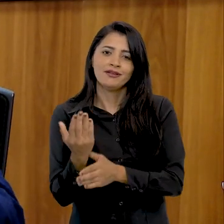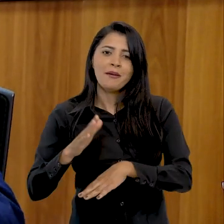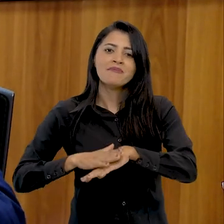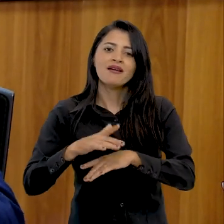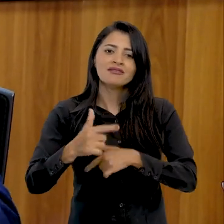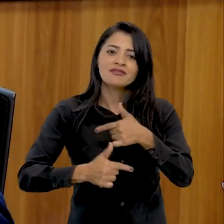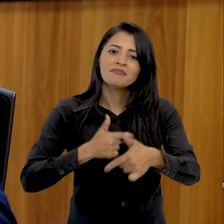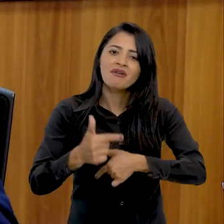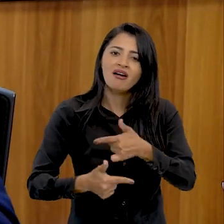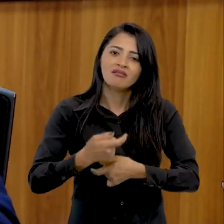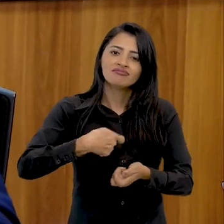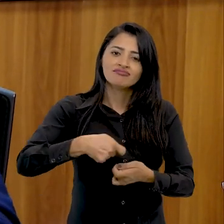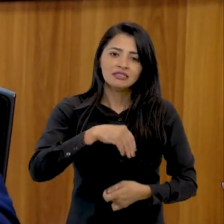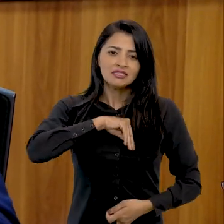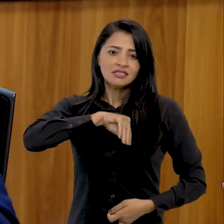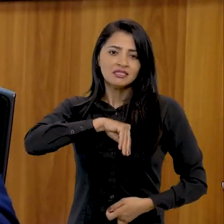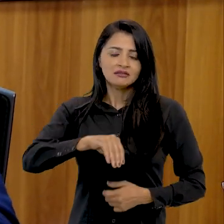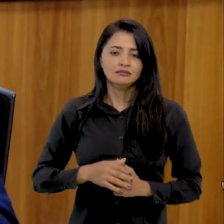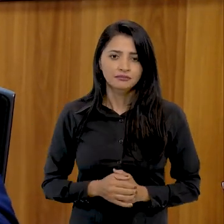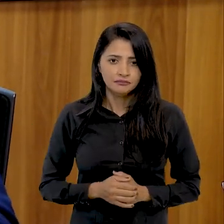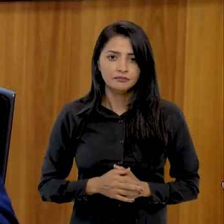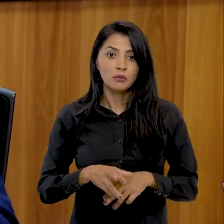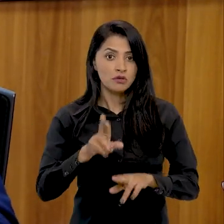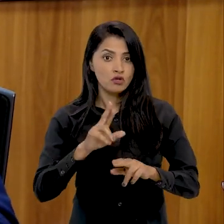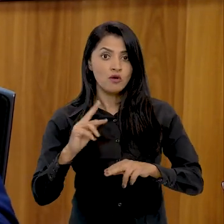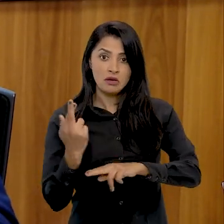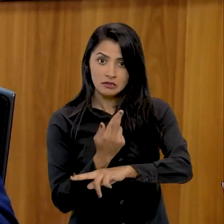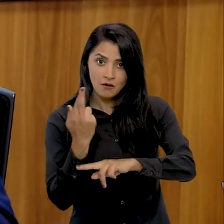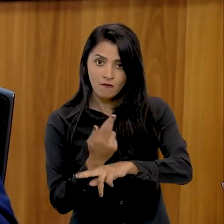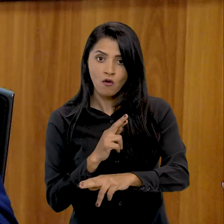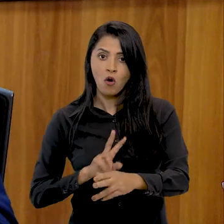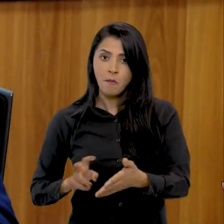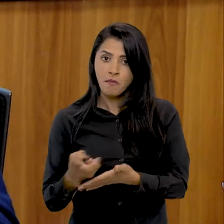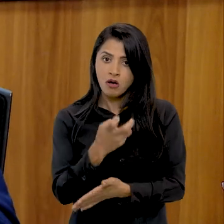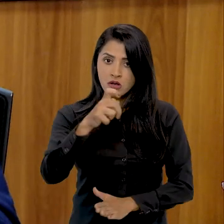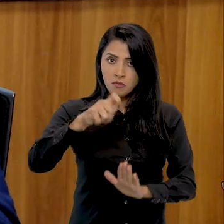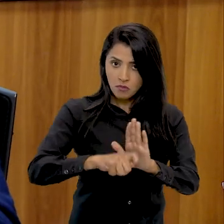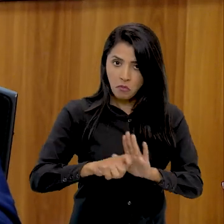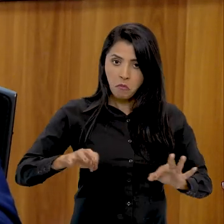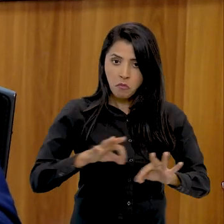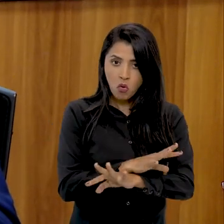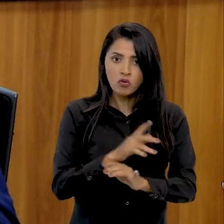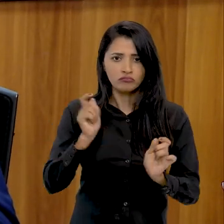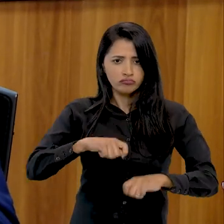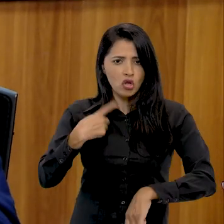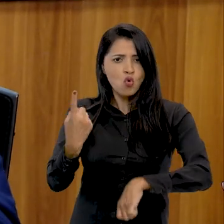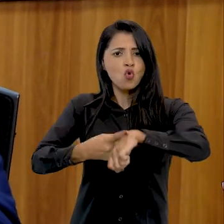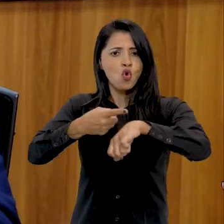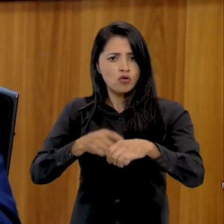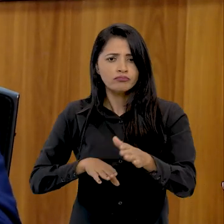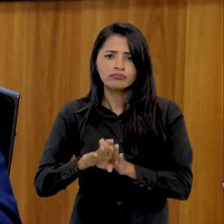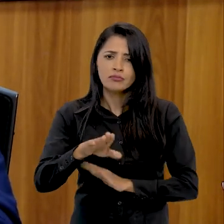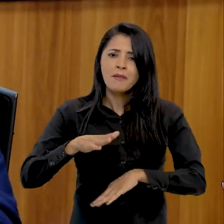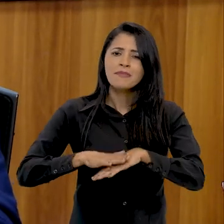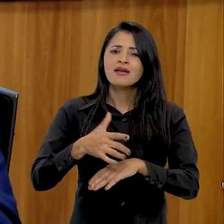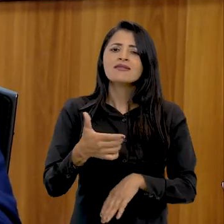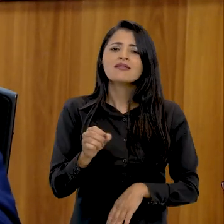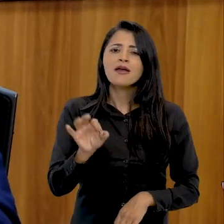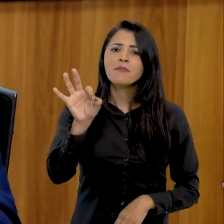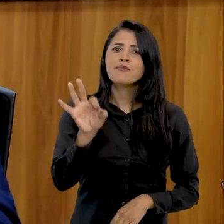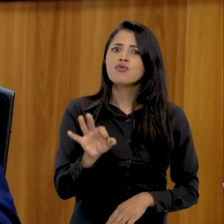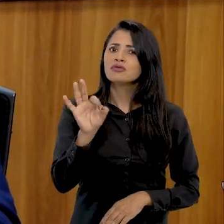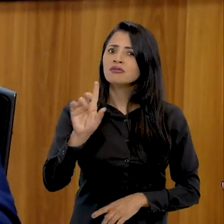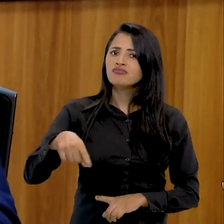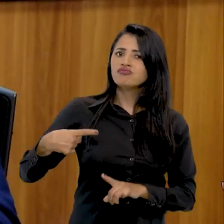emprego, mais renda. A expectativa é, com a reforma tributária aprovada, que a gente possa ter, de imediato, um crescimento de mais de 10%